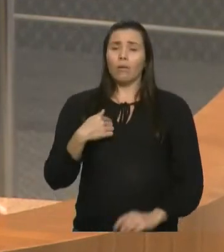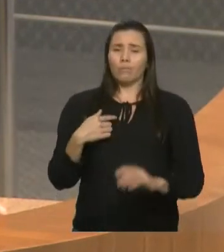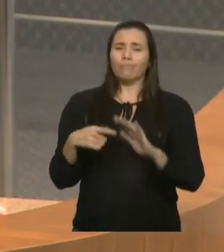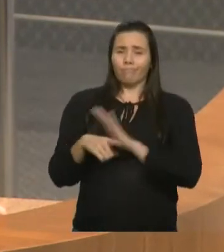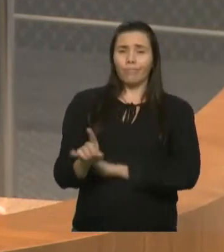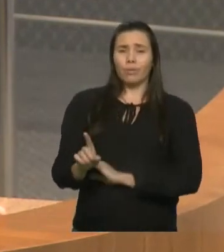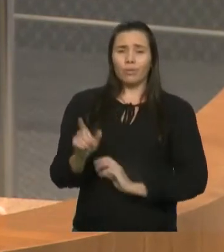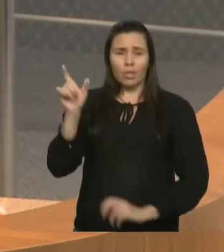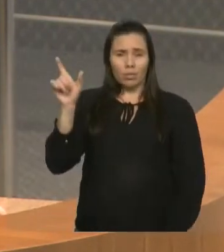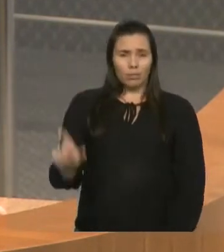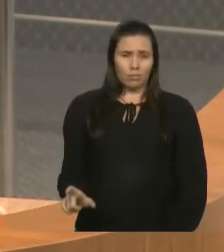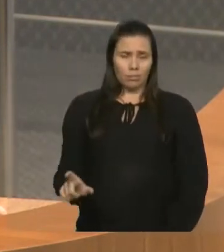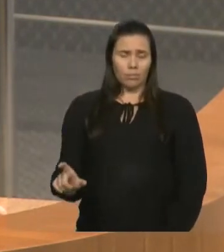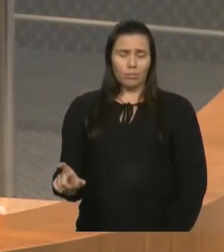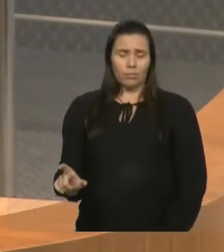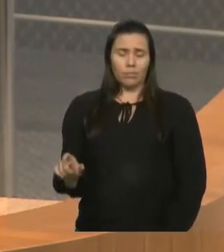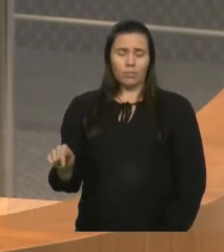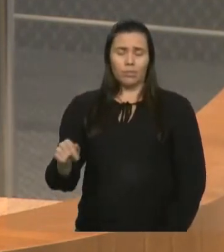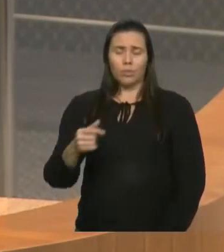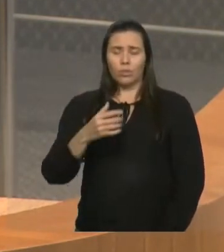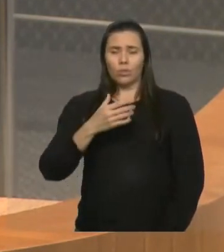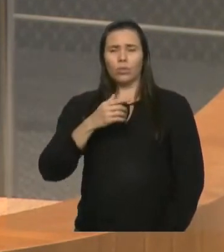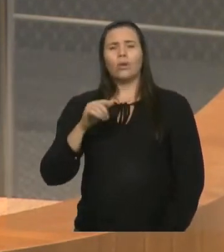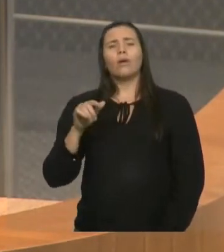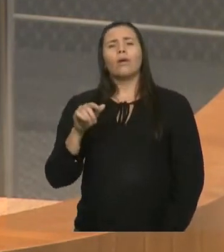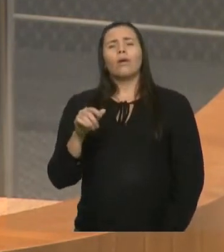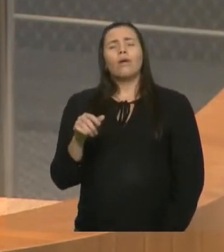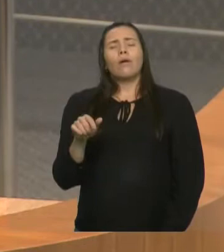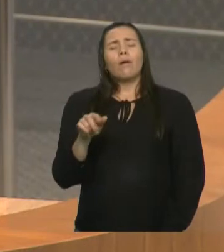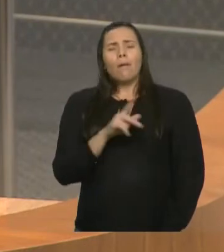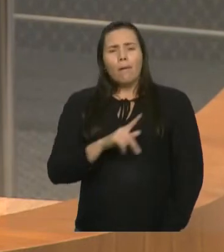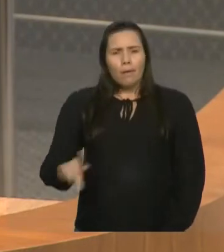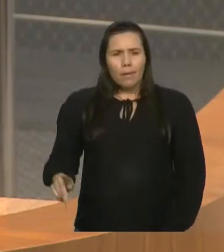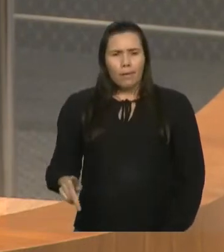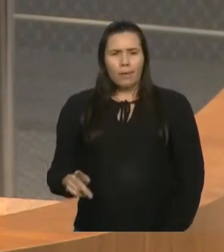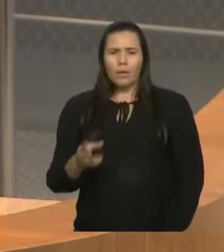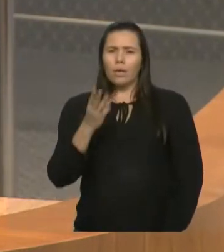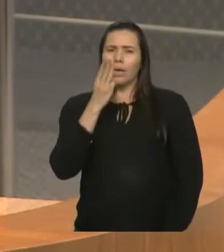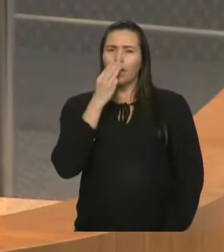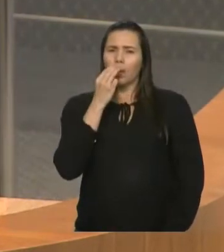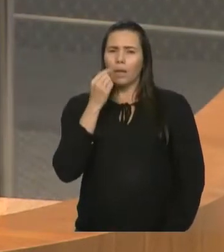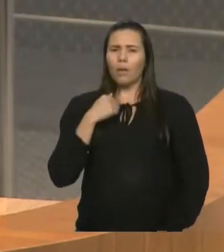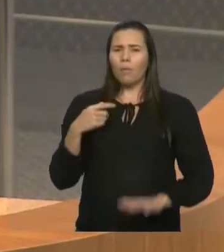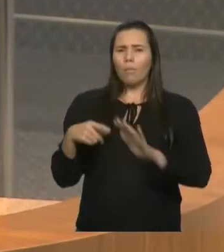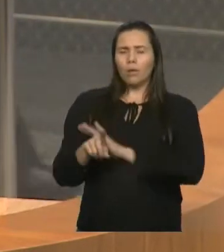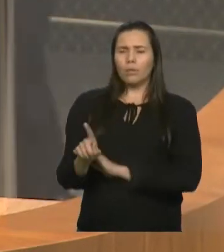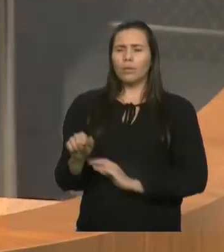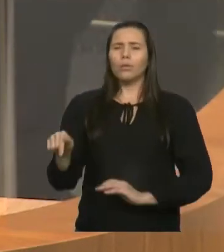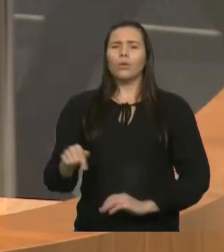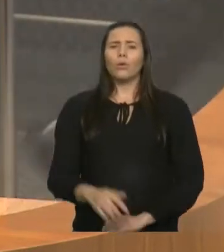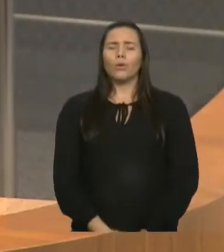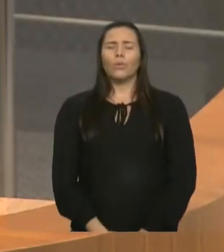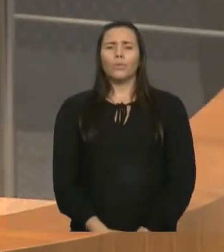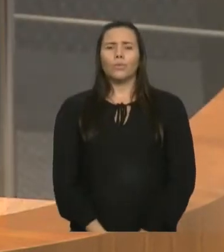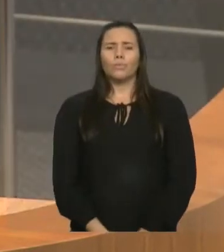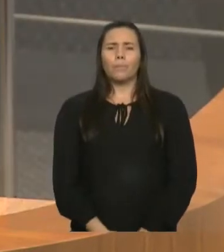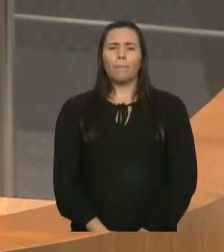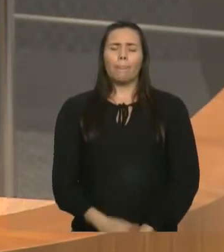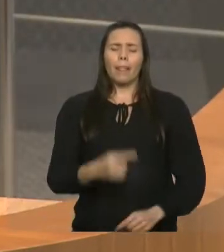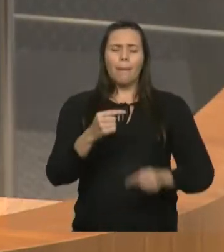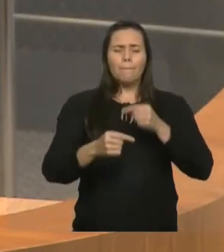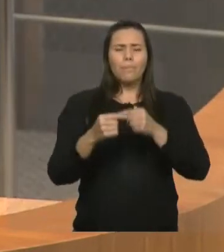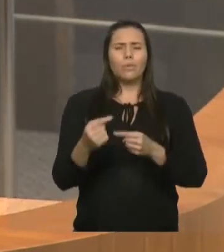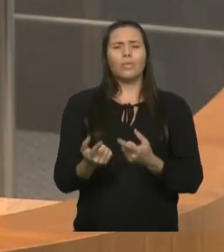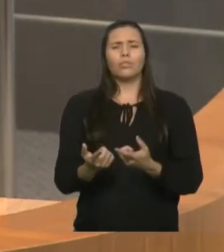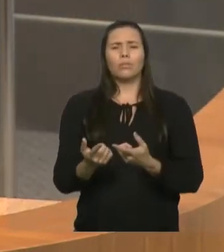deputado César Pires, ao presidente Sarney. Qual era o segredo da política? Ele olhou